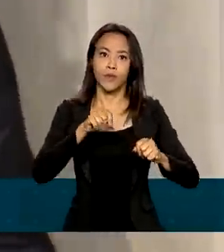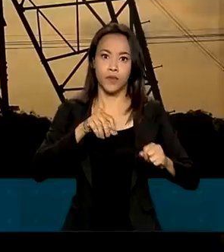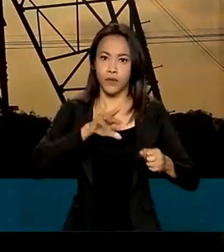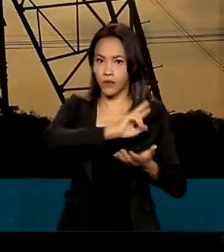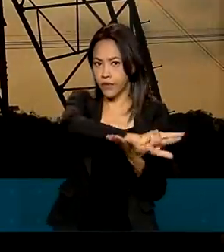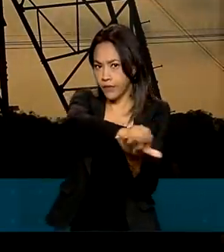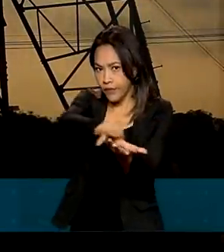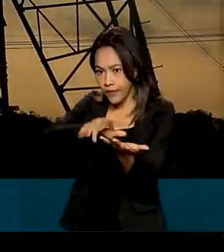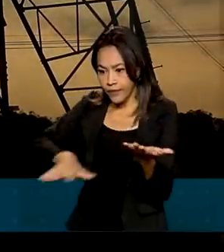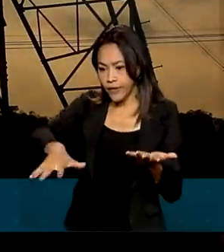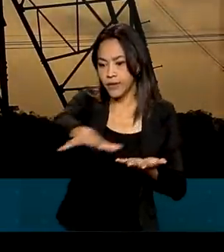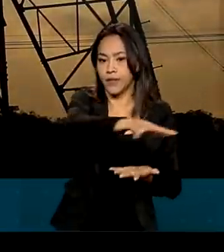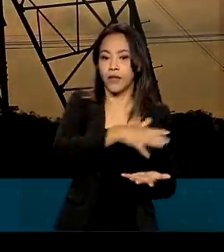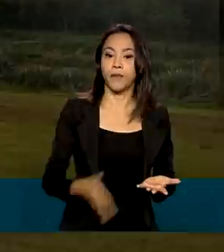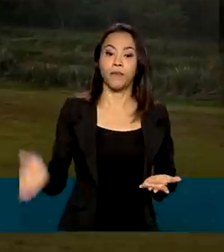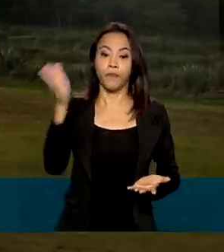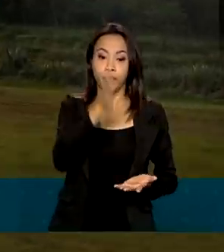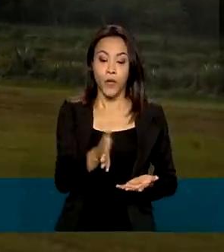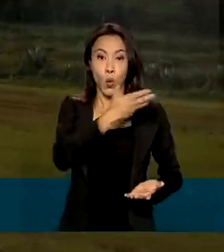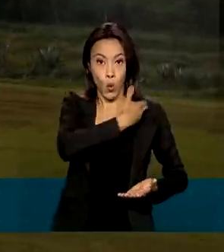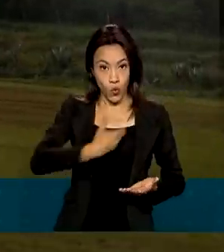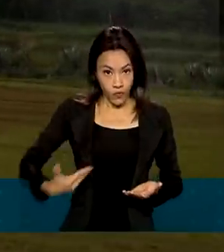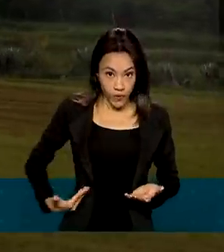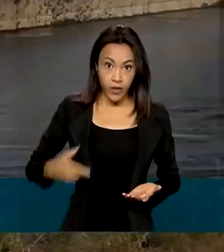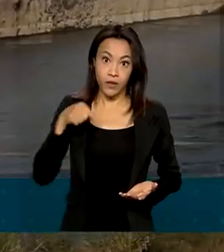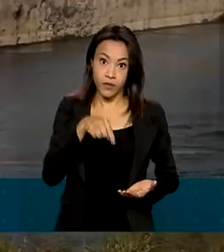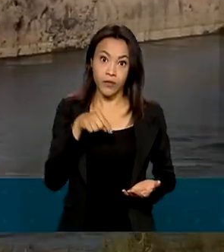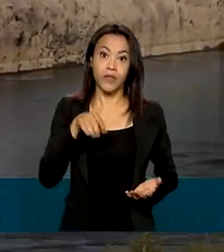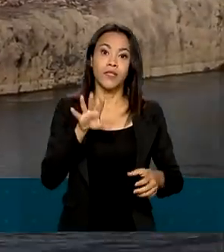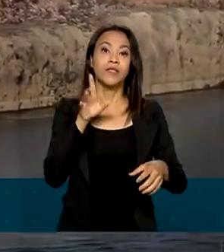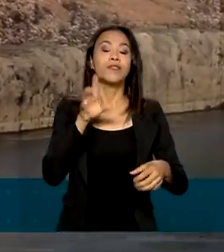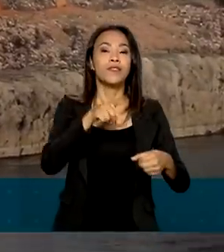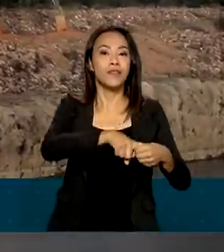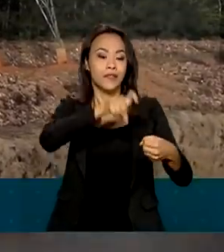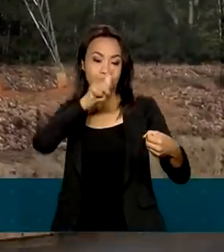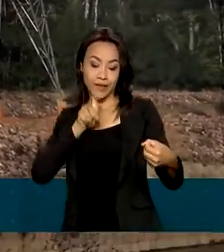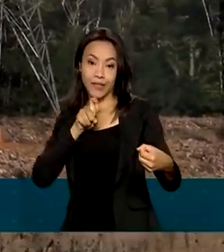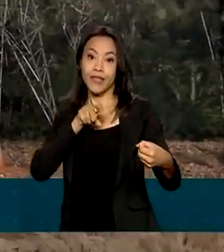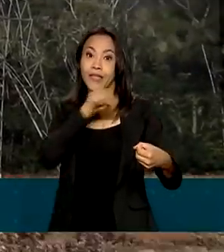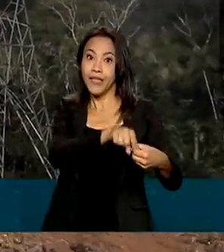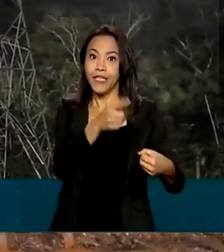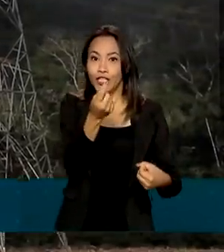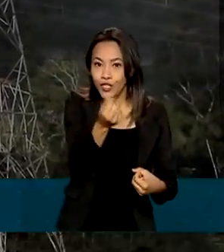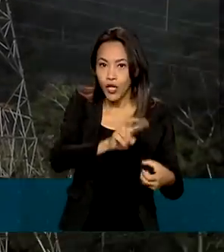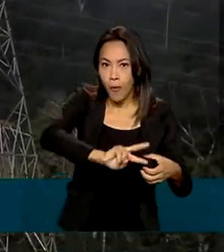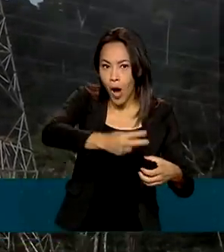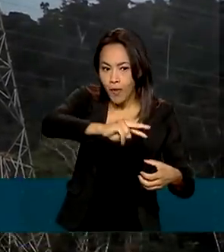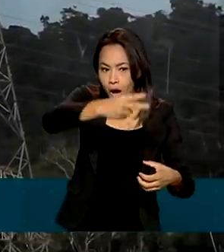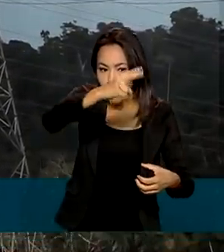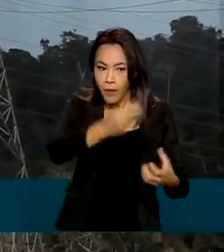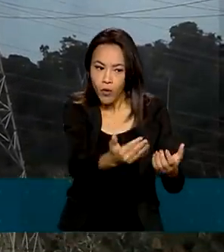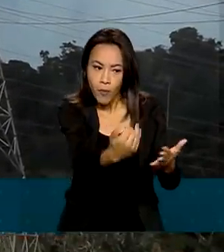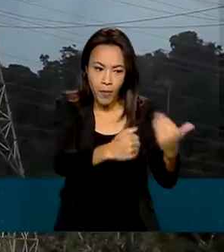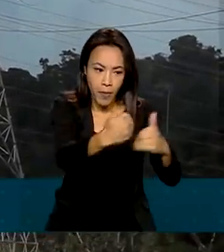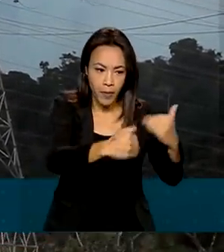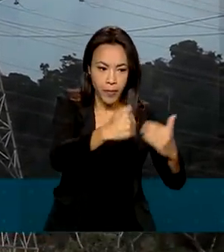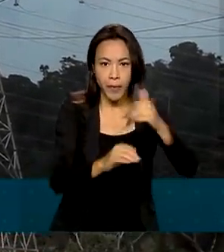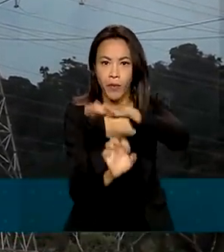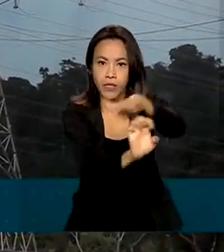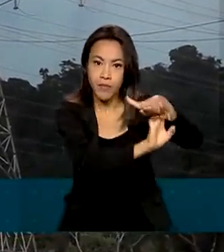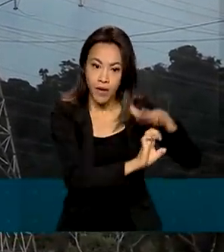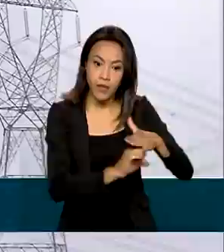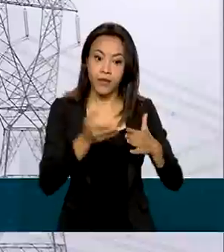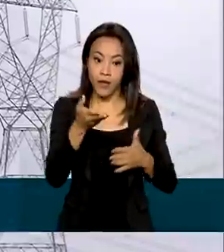dimensões. Segundo o governo, a decisão de capitalizar a maior empresa de energia da América Latina ocorreu por incapacidade da